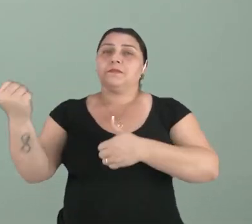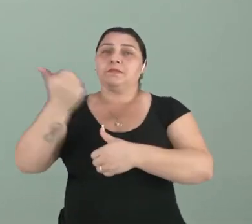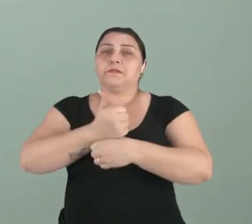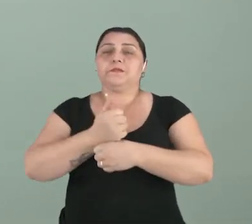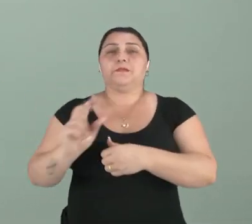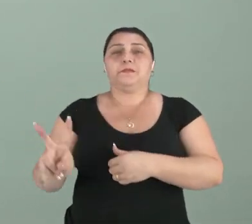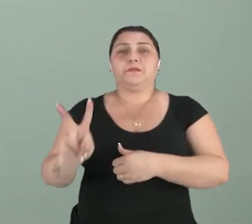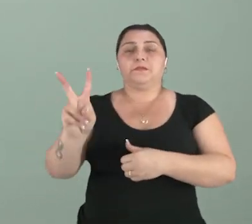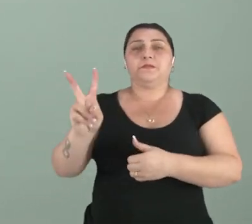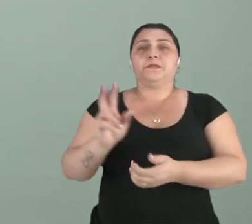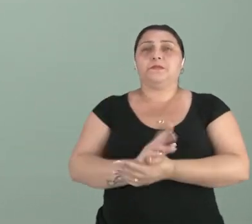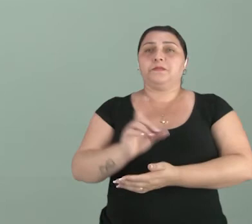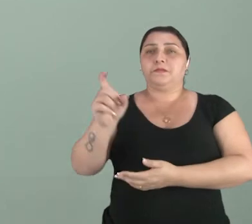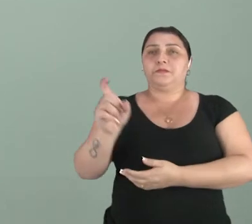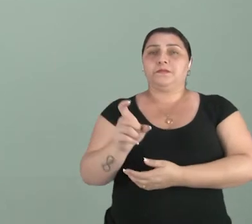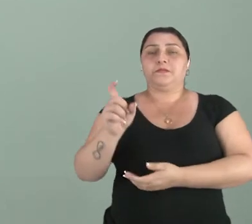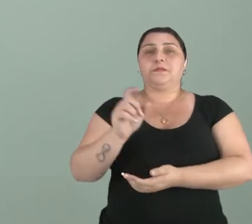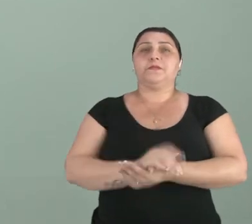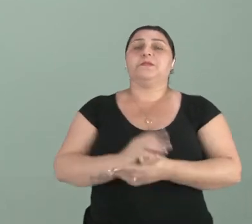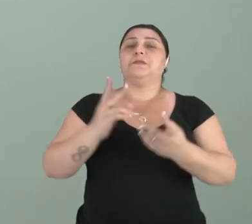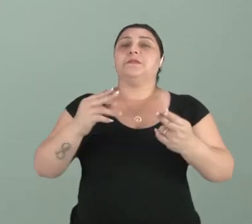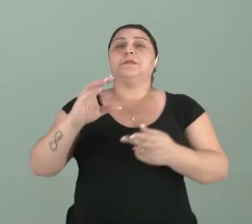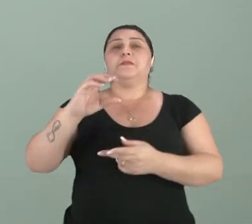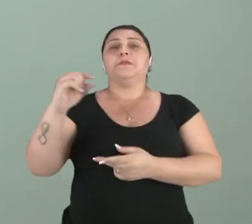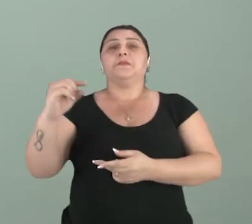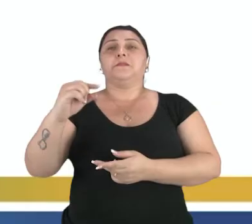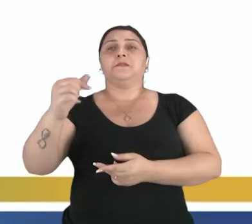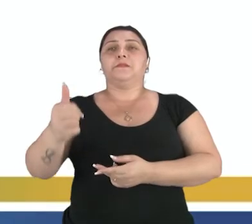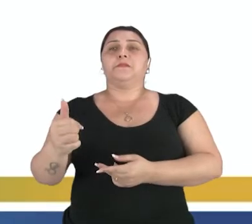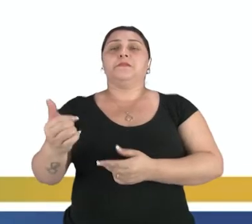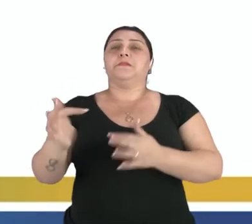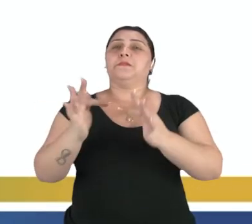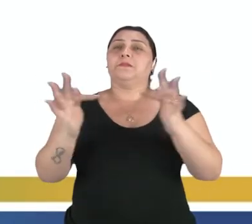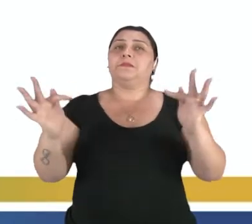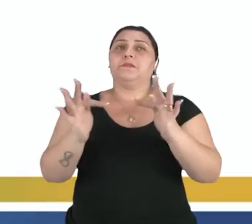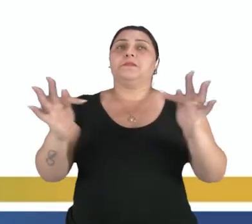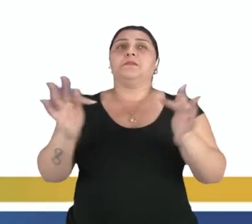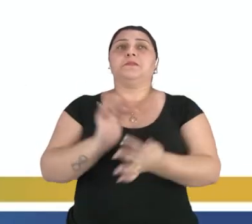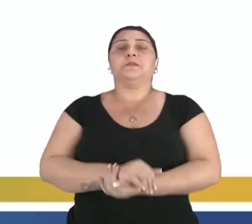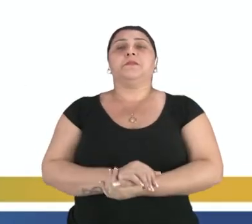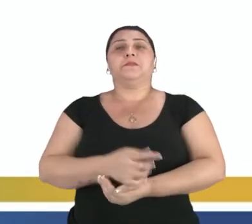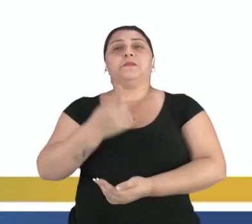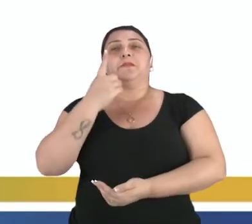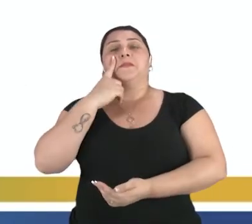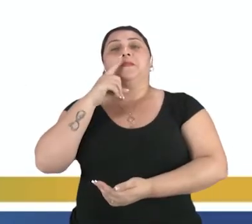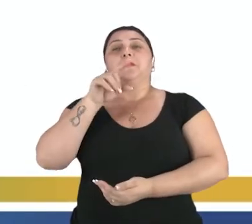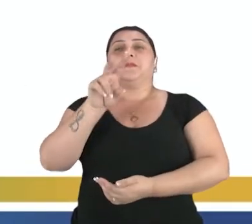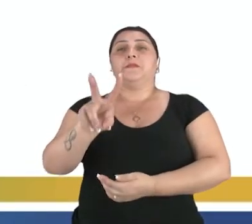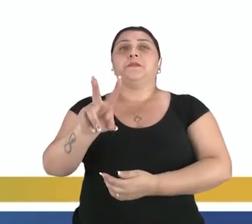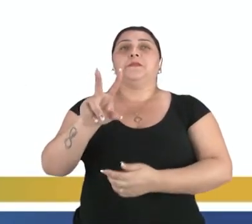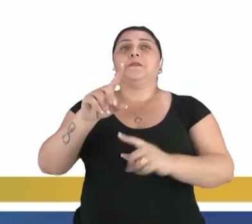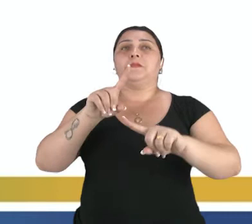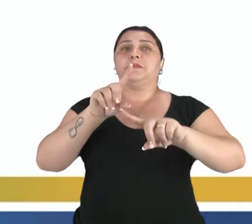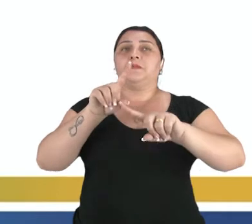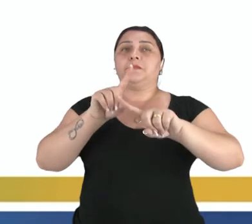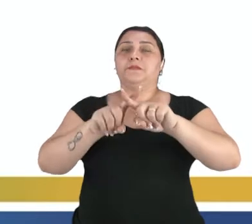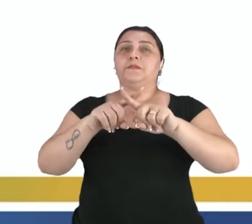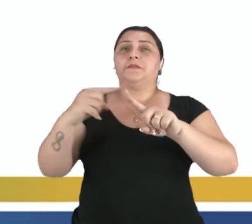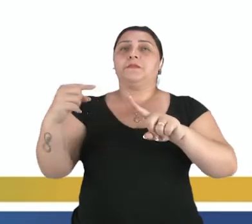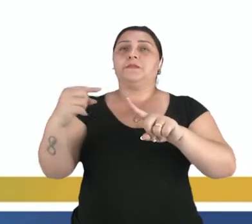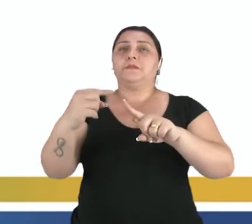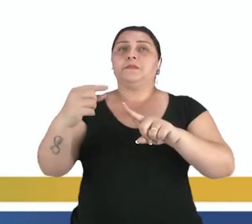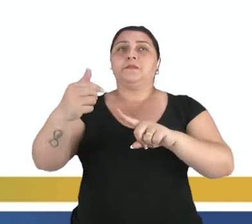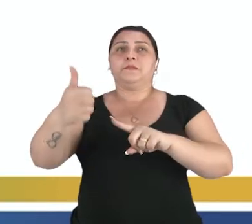substituir o valor de x, que é igual a menos 1, na função. E aí nós vamos obter a seguinte expressão, 2